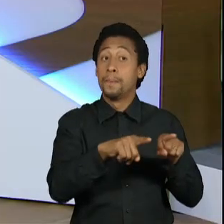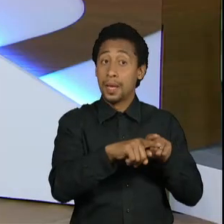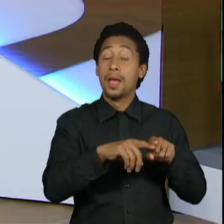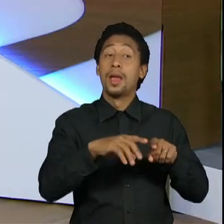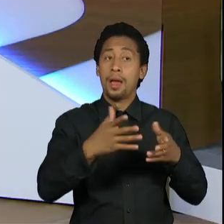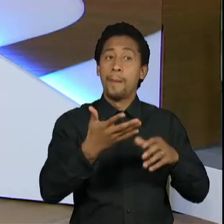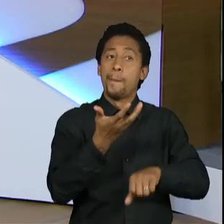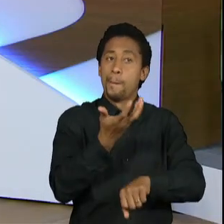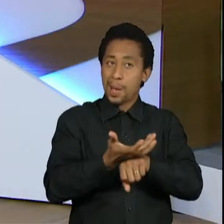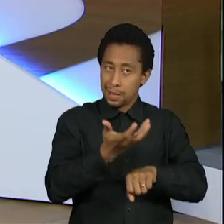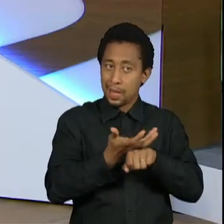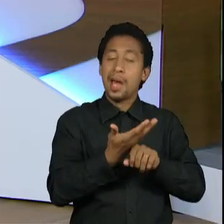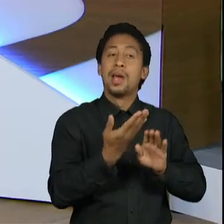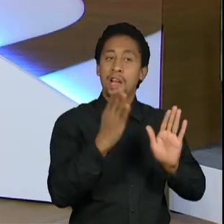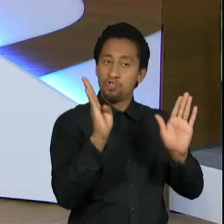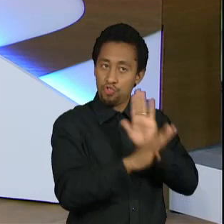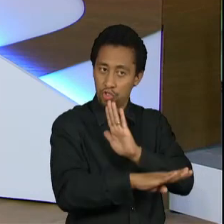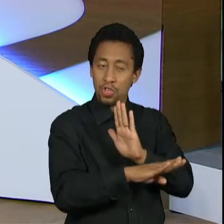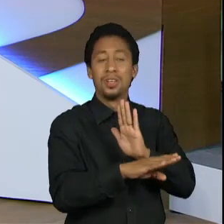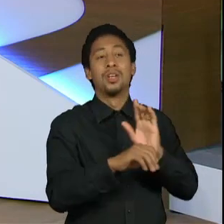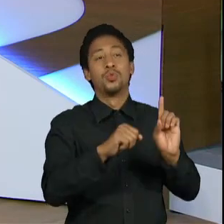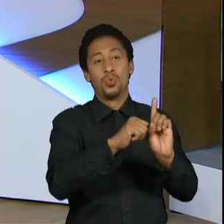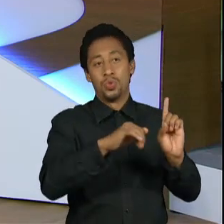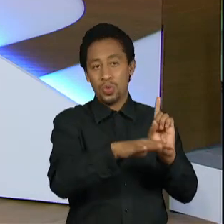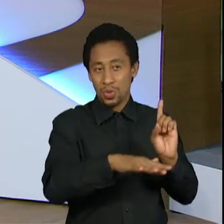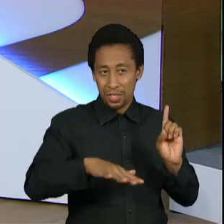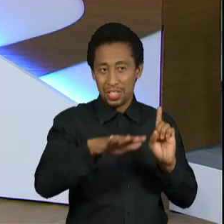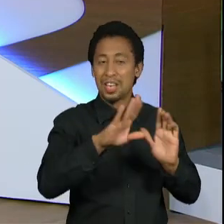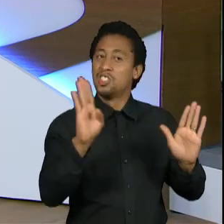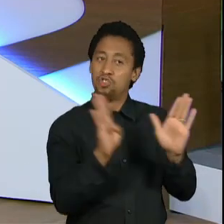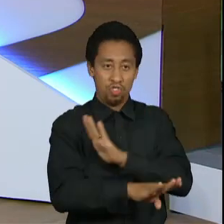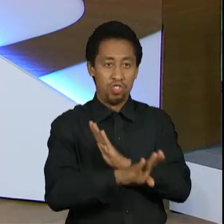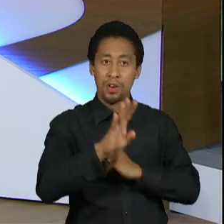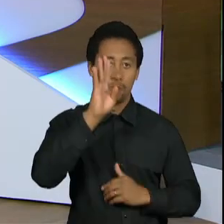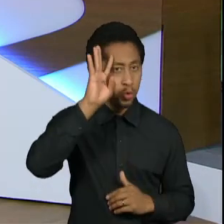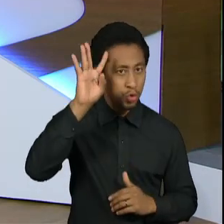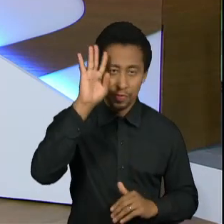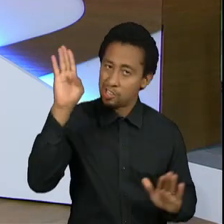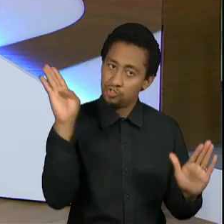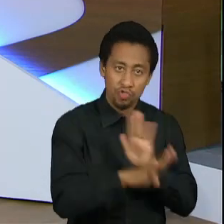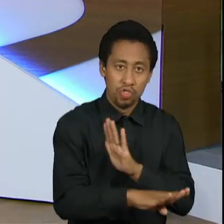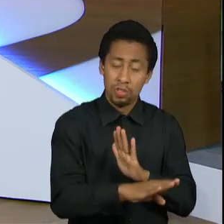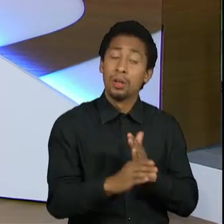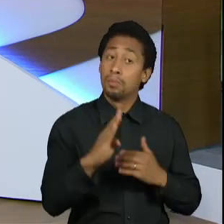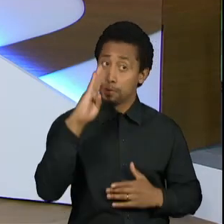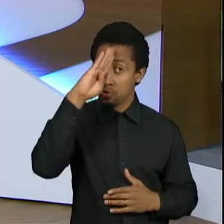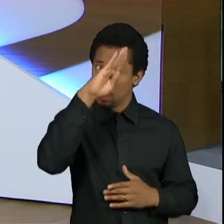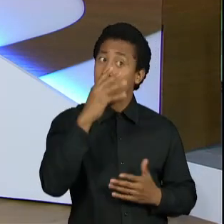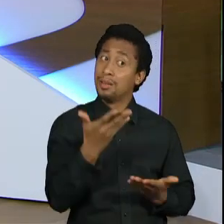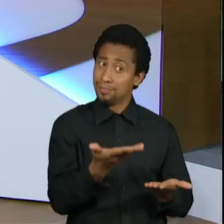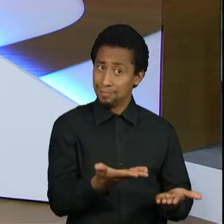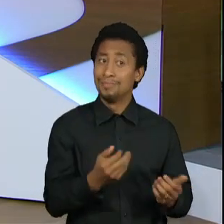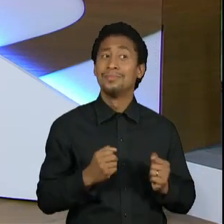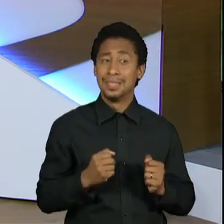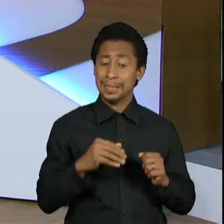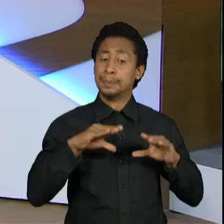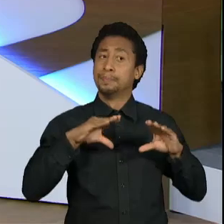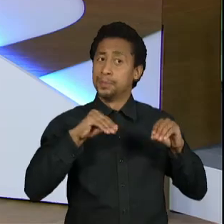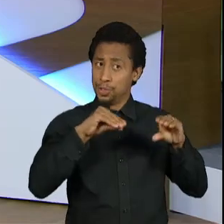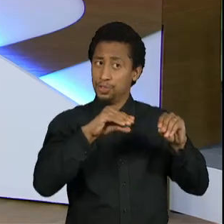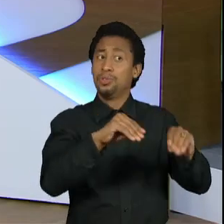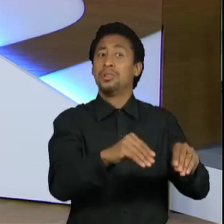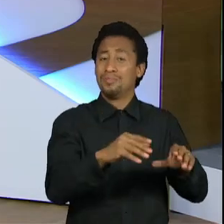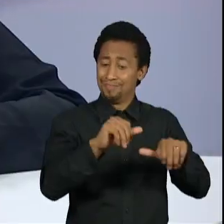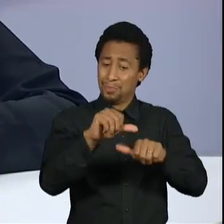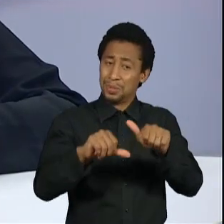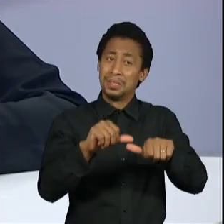E as universidades, por outro lado, se converteram, em muitos casos, espaços de enfrentamento político do governo